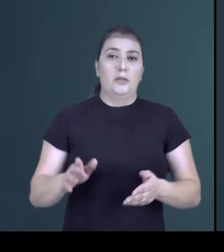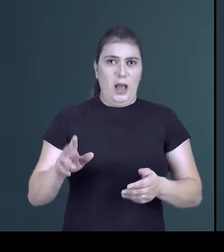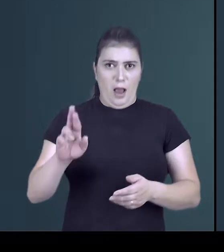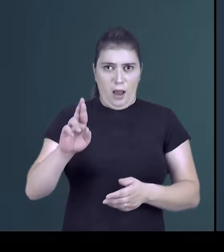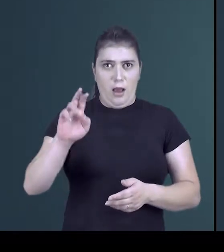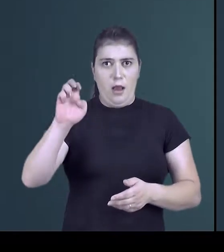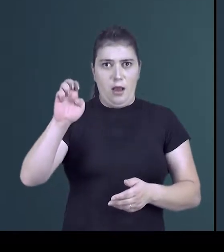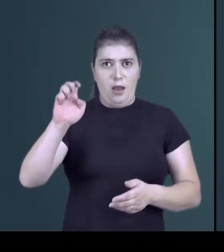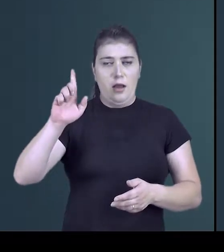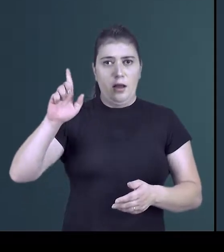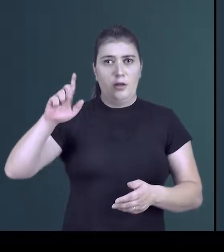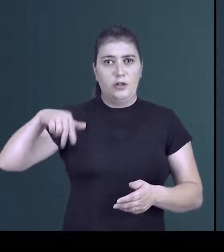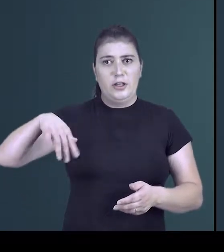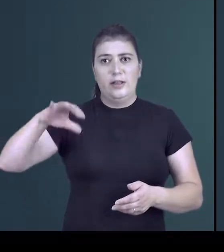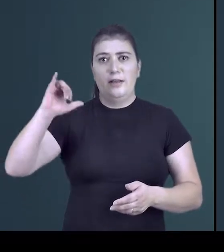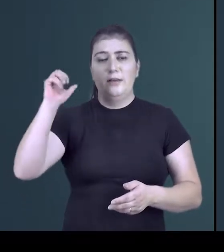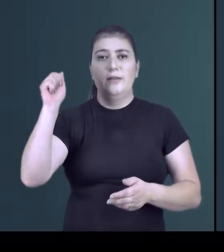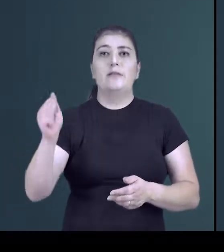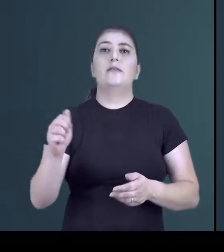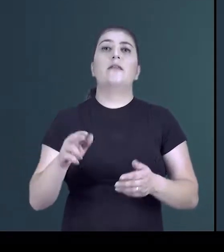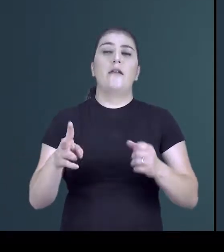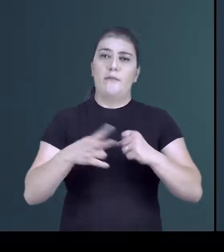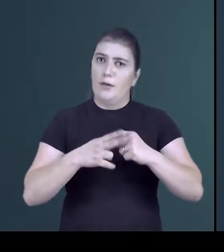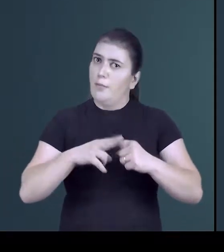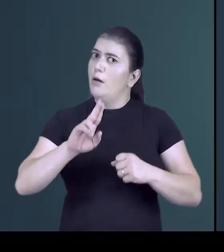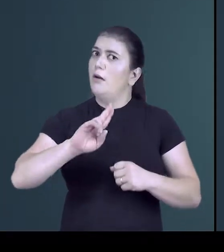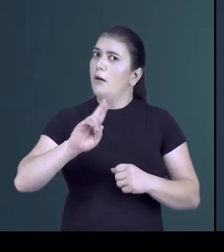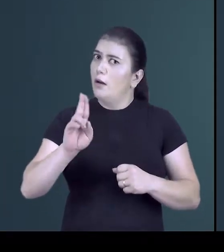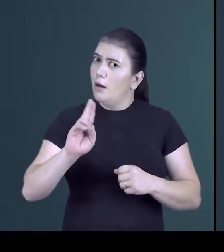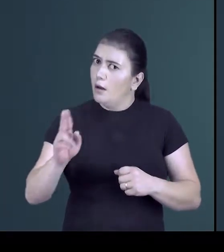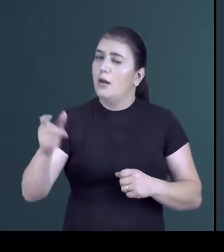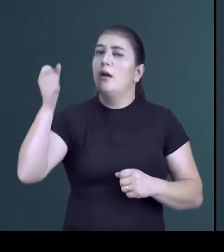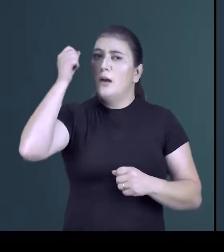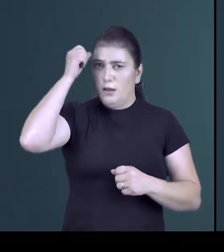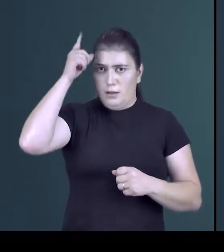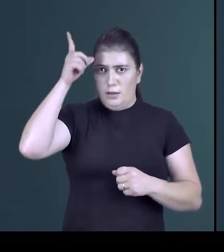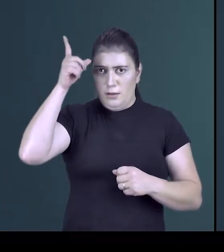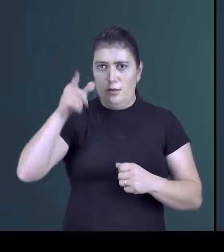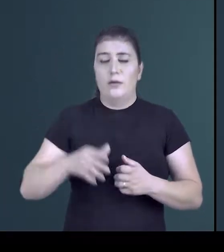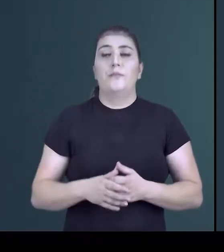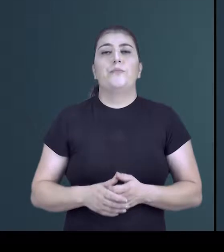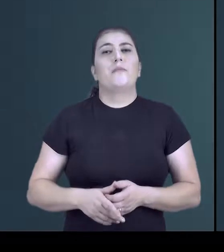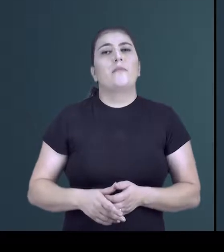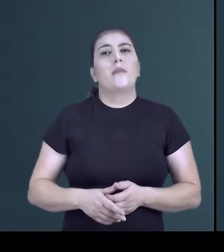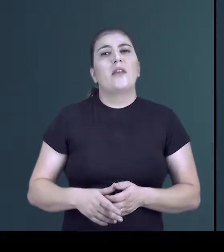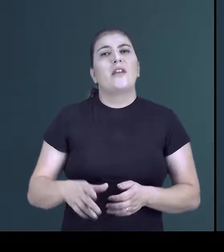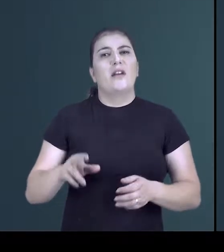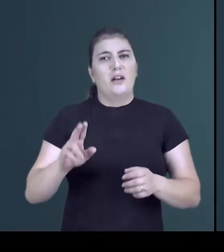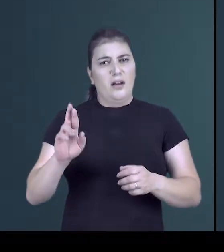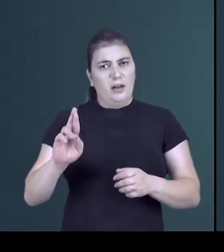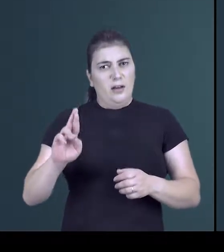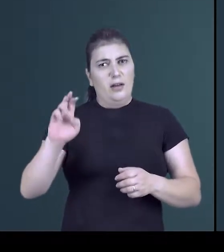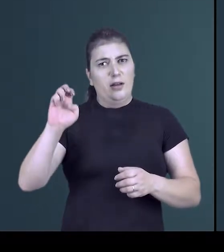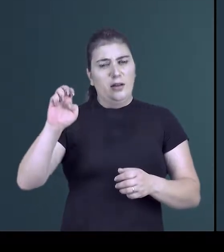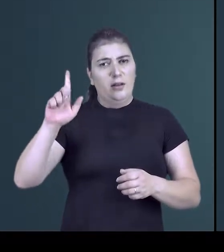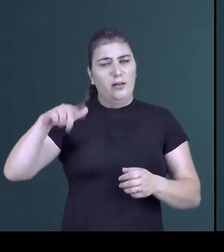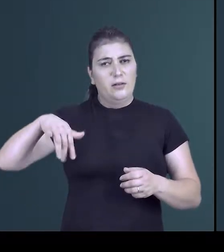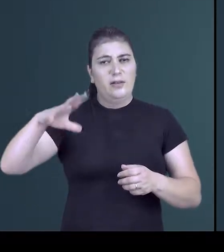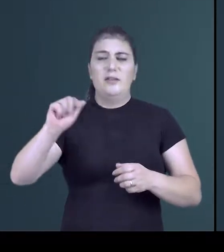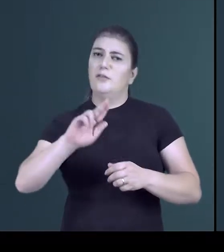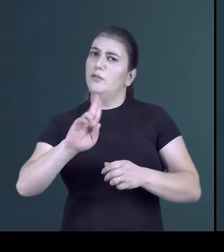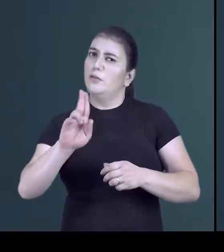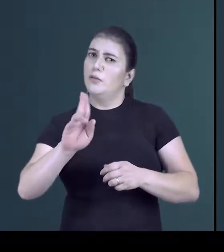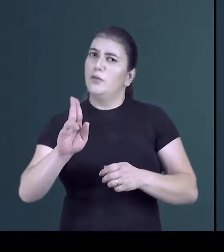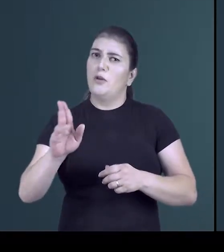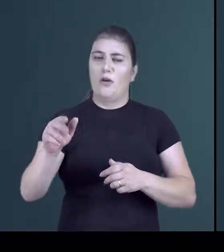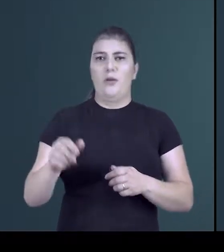A regência verbal e a regência nominal partem dessa ideia. Quando falamos em regência nominal, temos